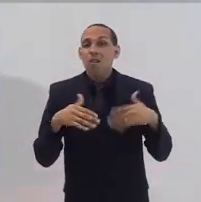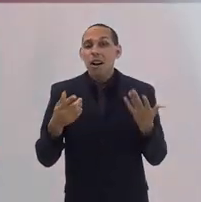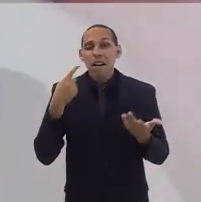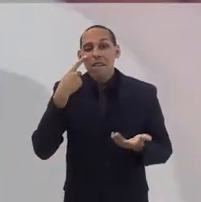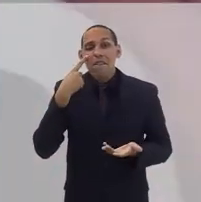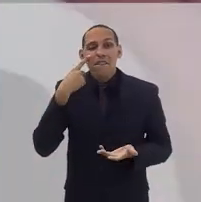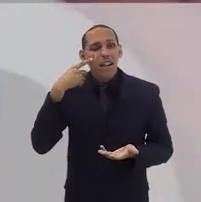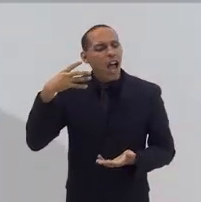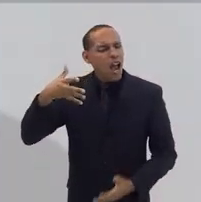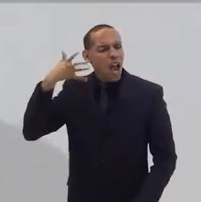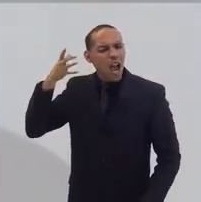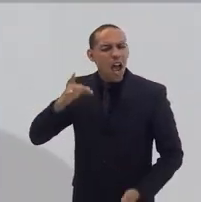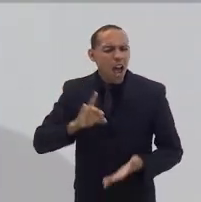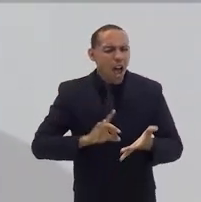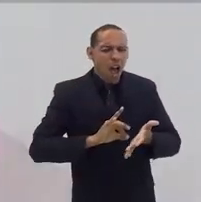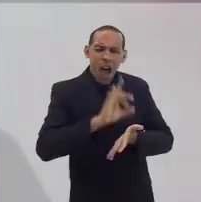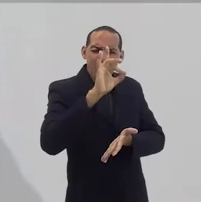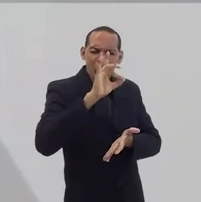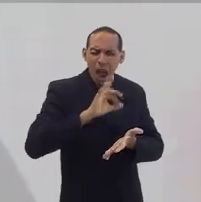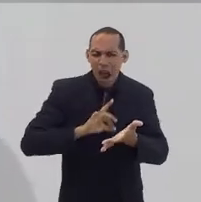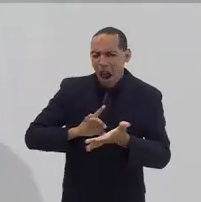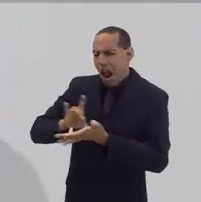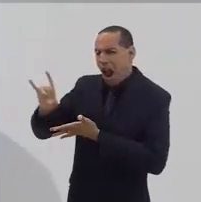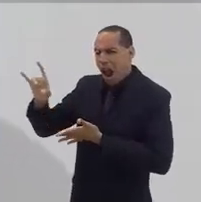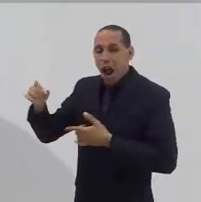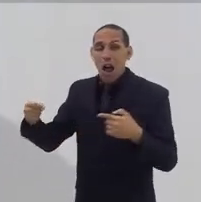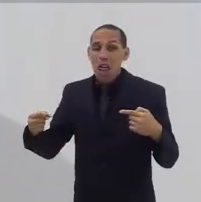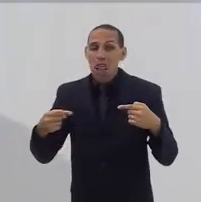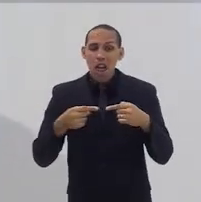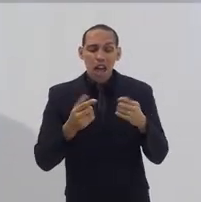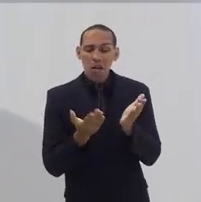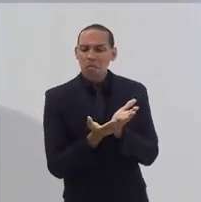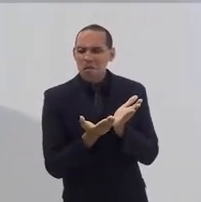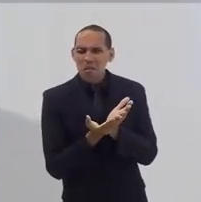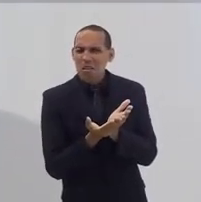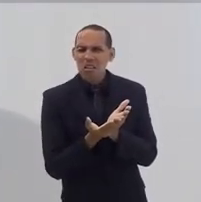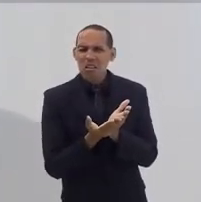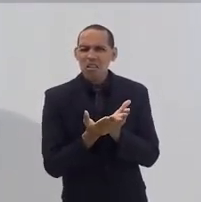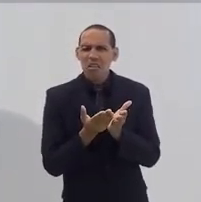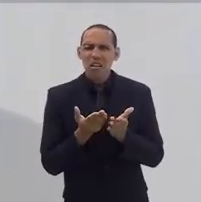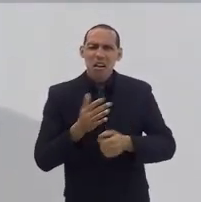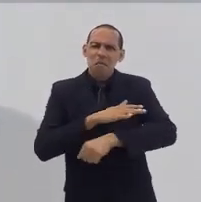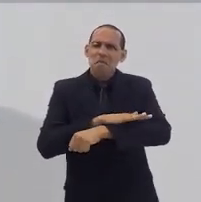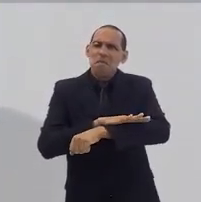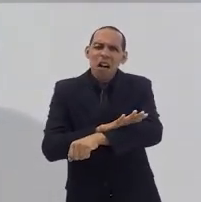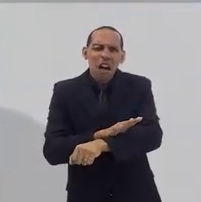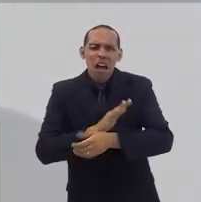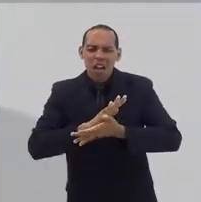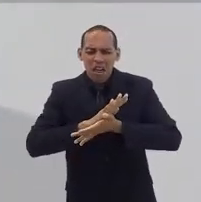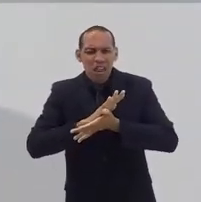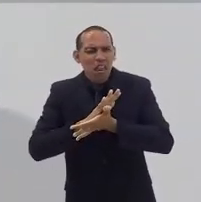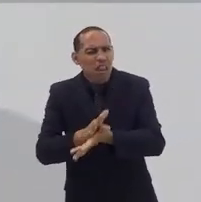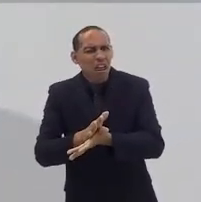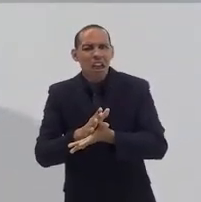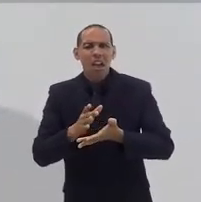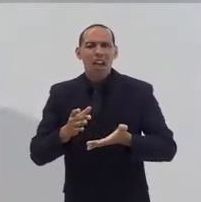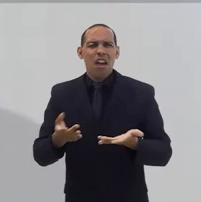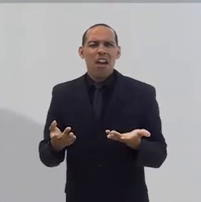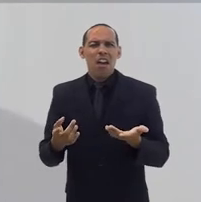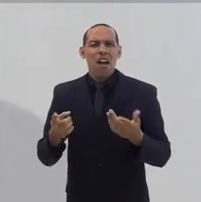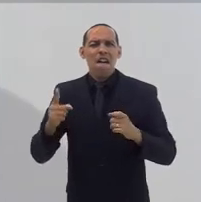discursos de ódio associados ao Evangelho, de preconceito, de violência, de